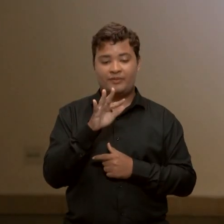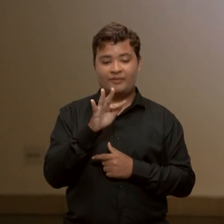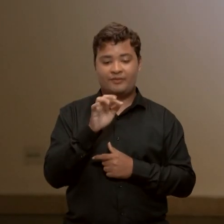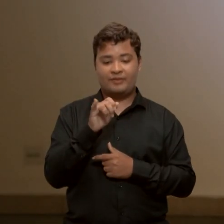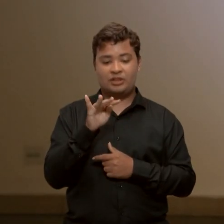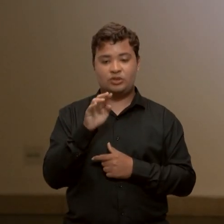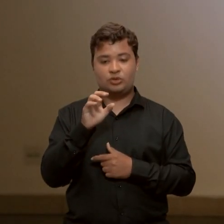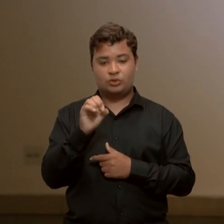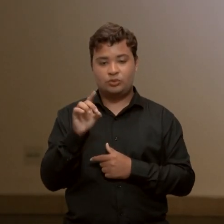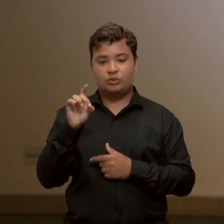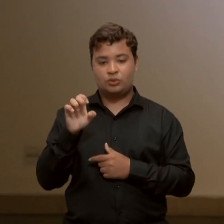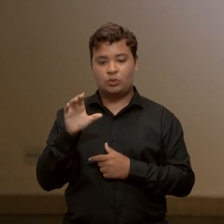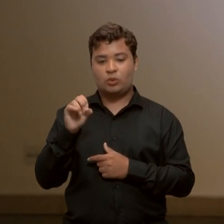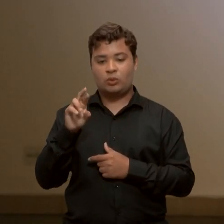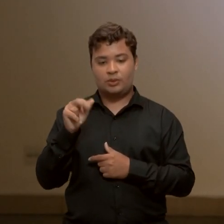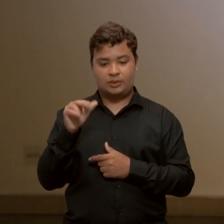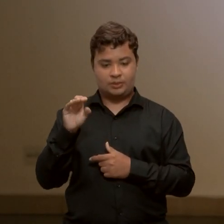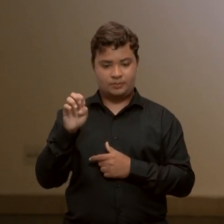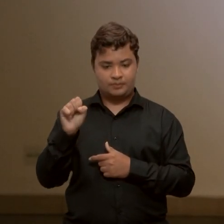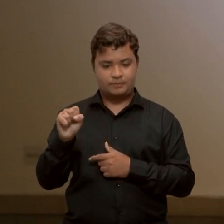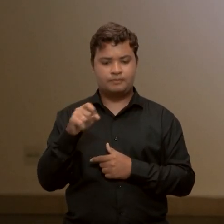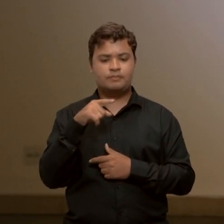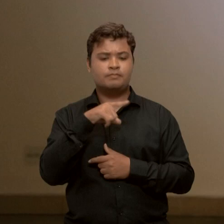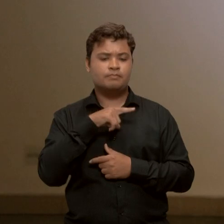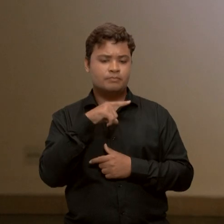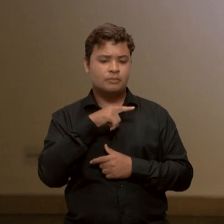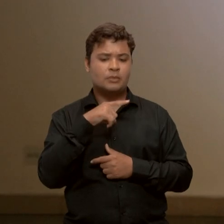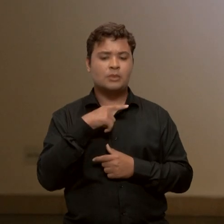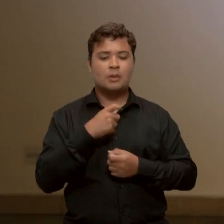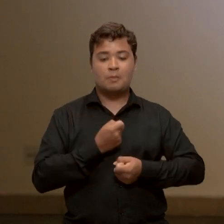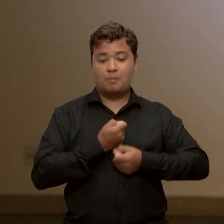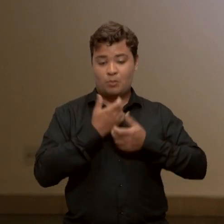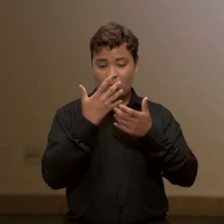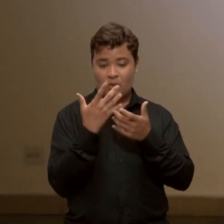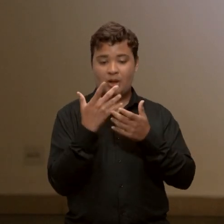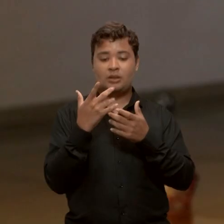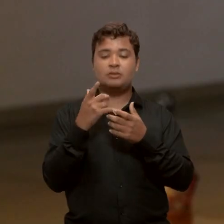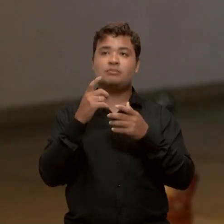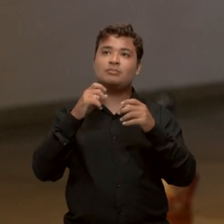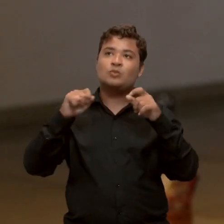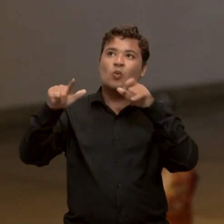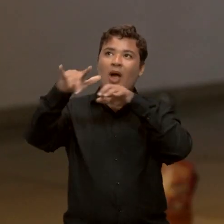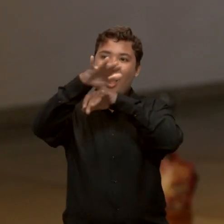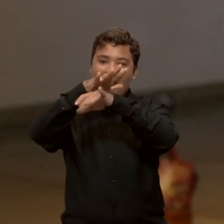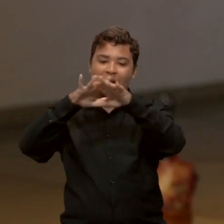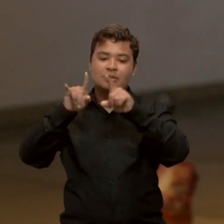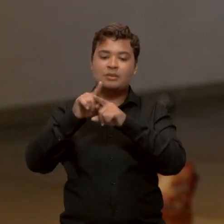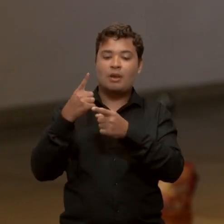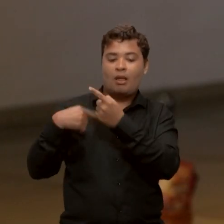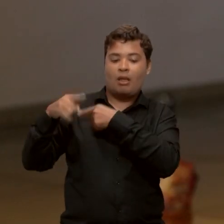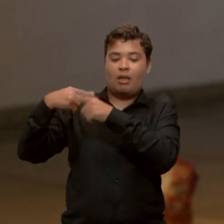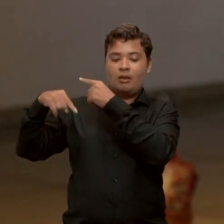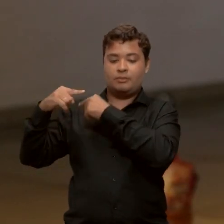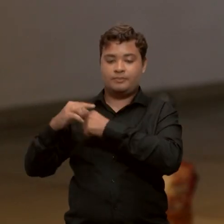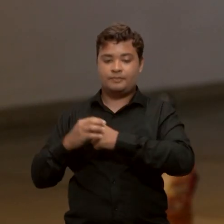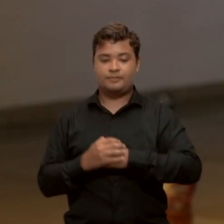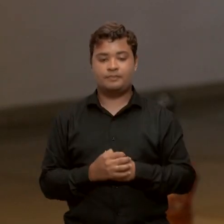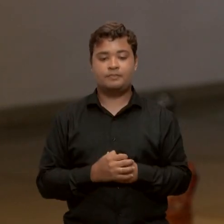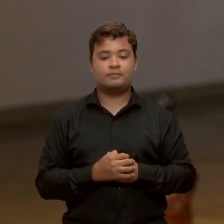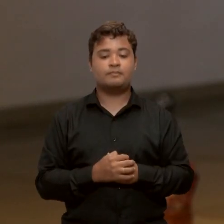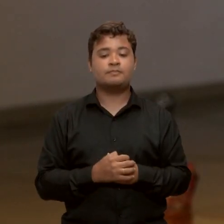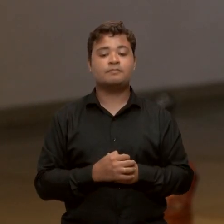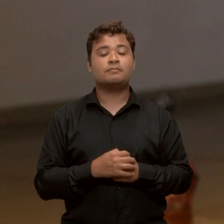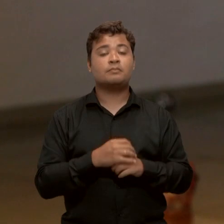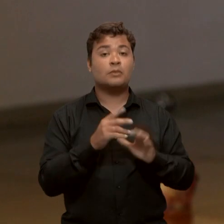A artista visual explora poéticas astrais e ancestrais. A idealização desse projeto é uma